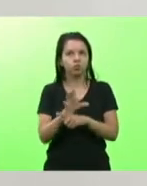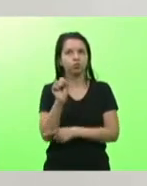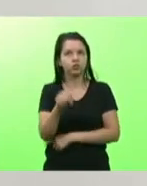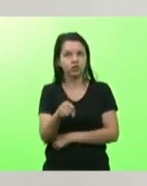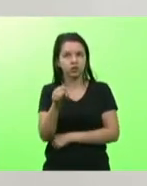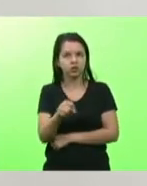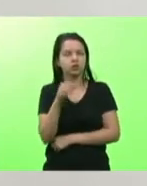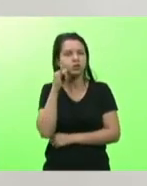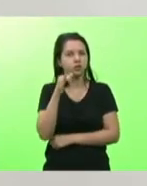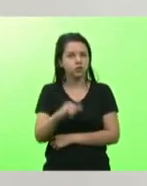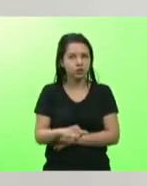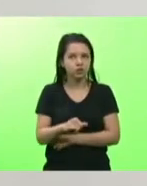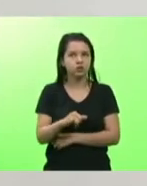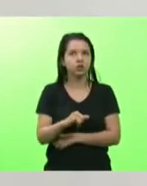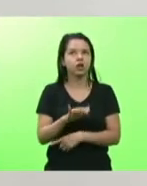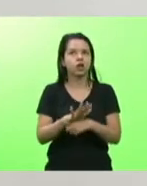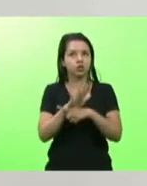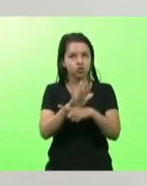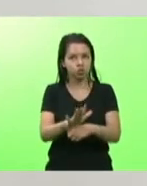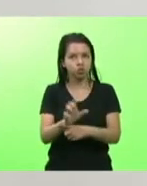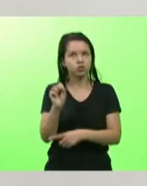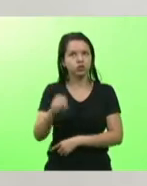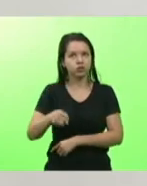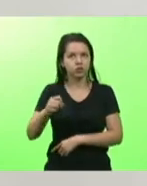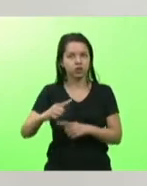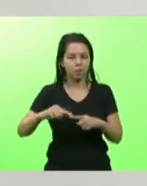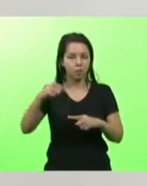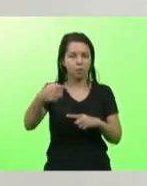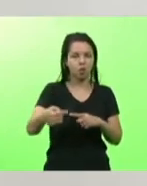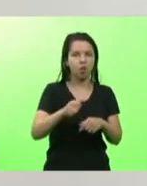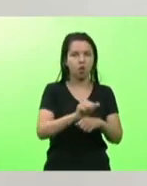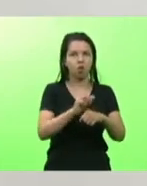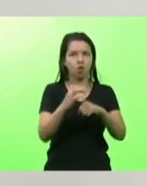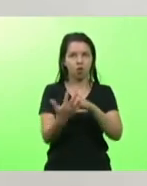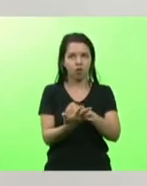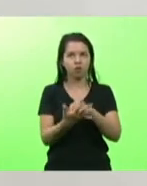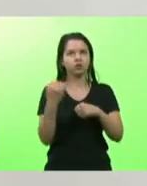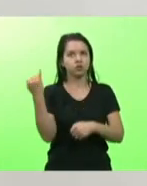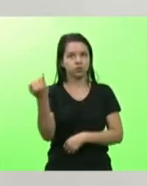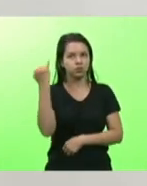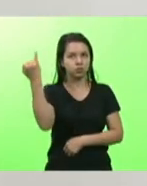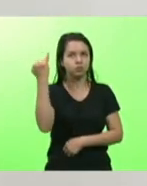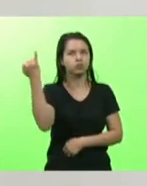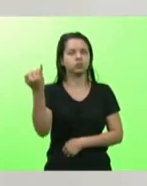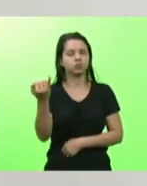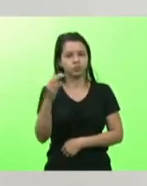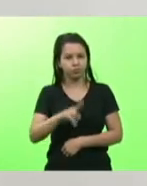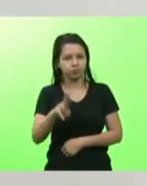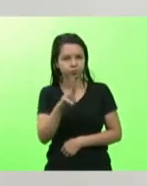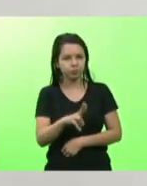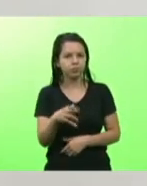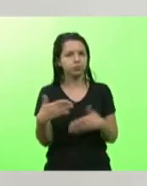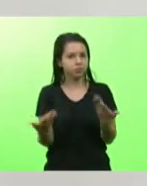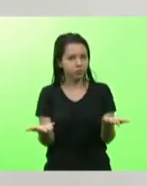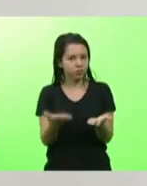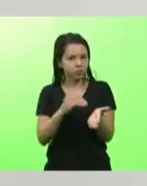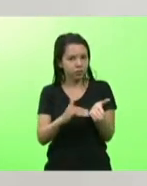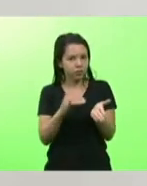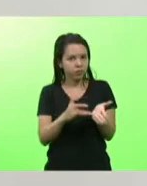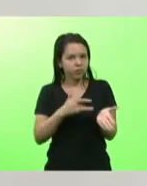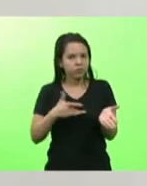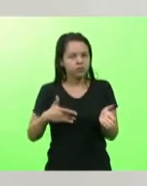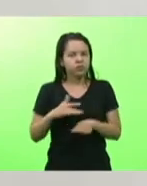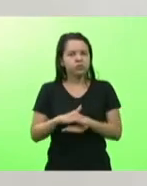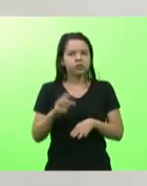prevenção ela auxilia sim no pós-covid então ela tem que ser utilizada hoje na Secretaria de Saúde nós temos apenas